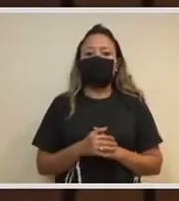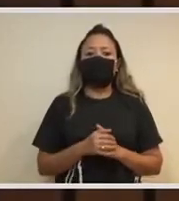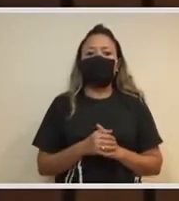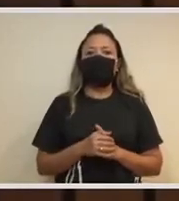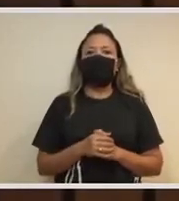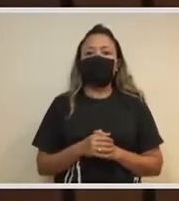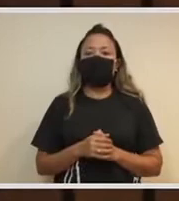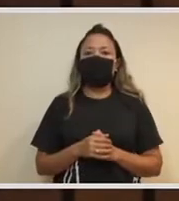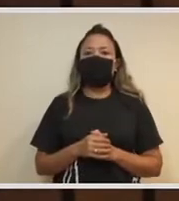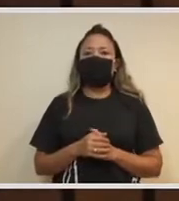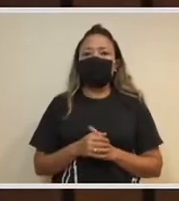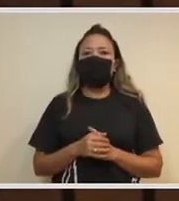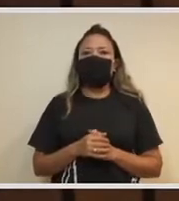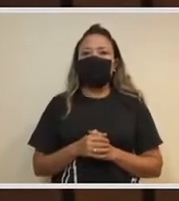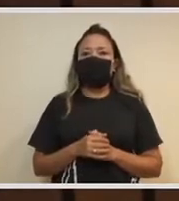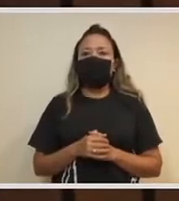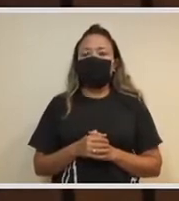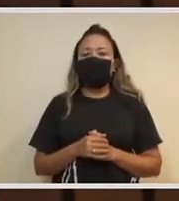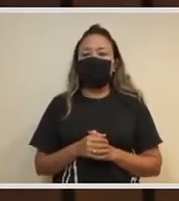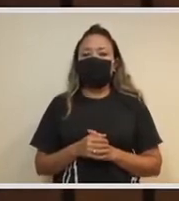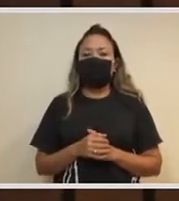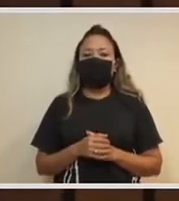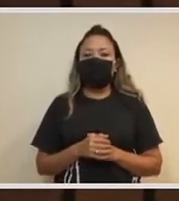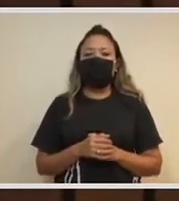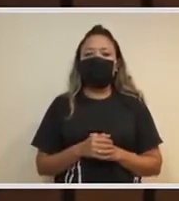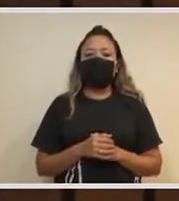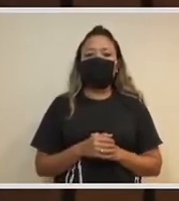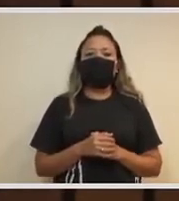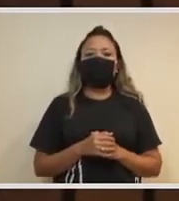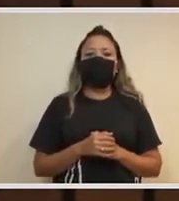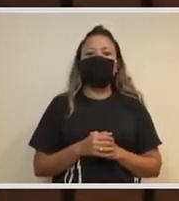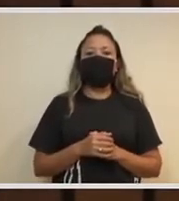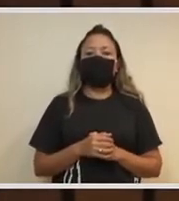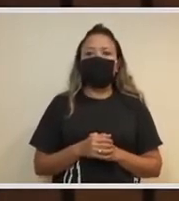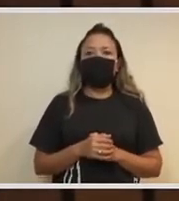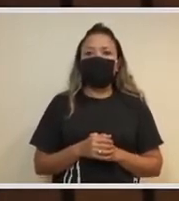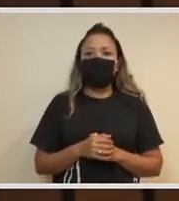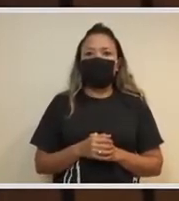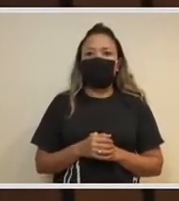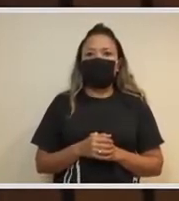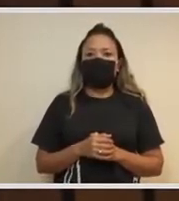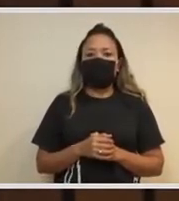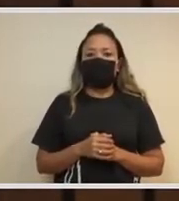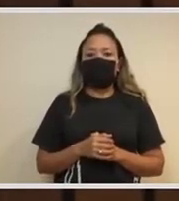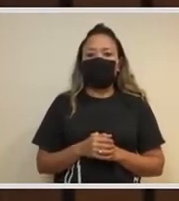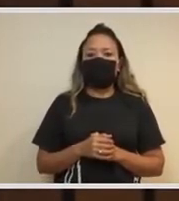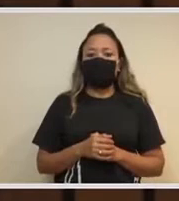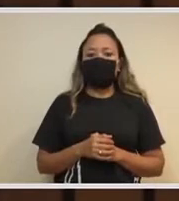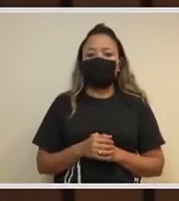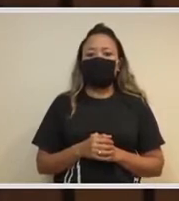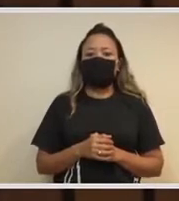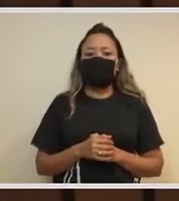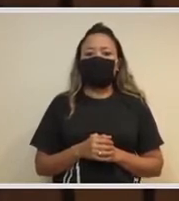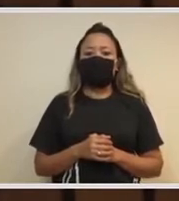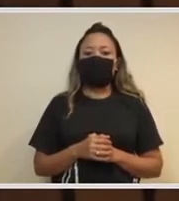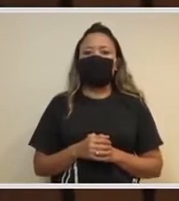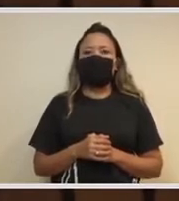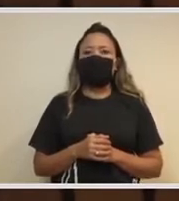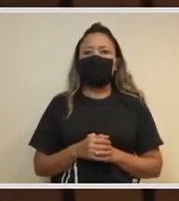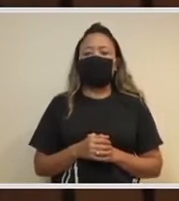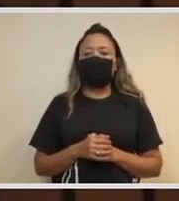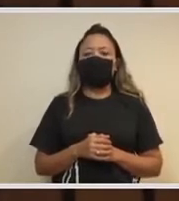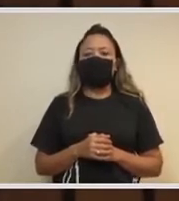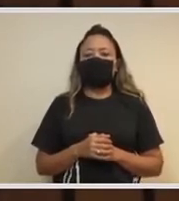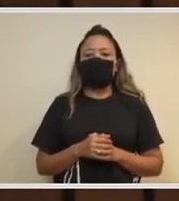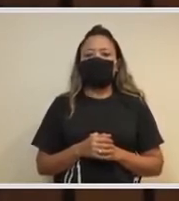estratégica de Estado, ganhar mais materialidade e, com isso, darmos